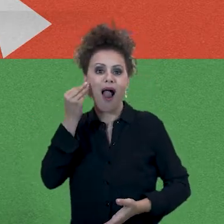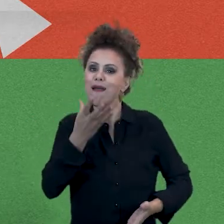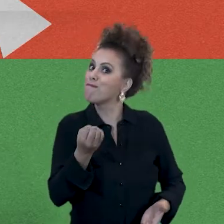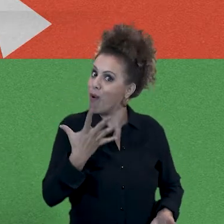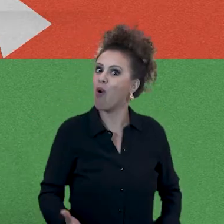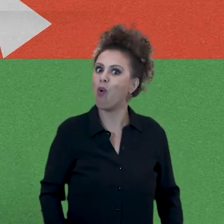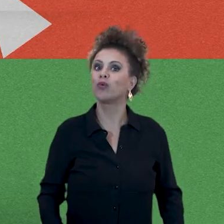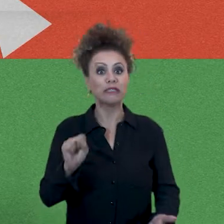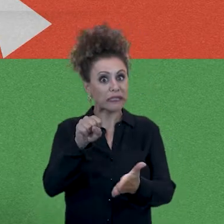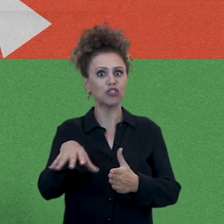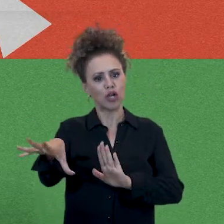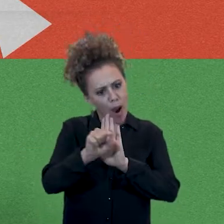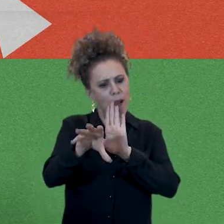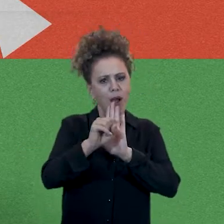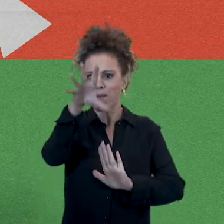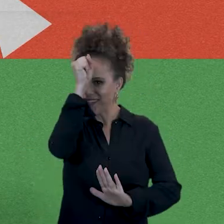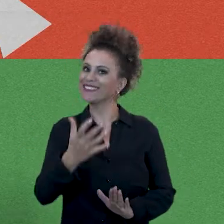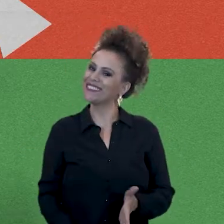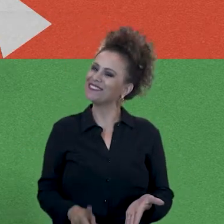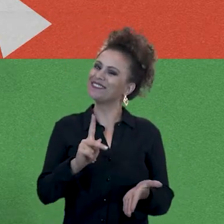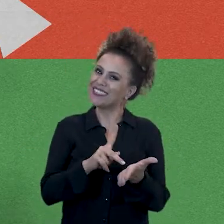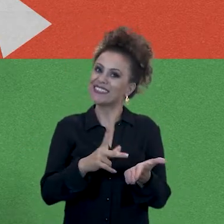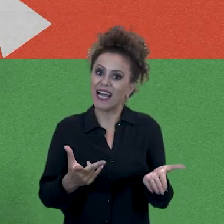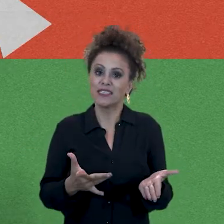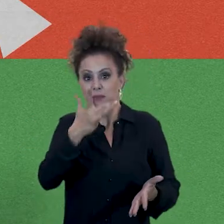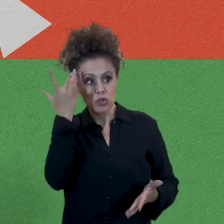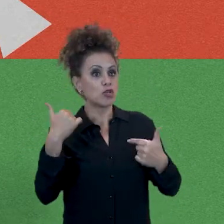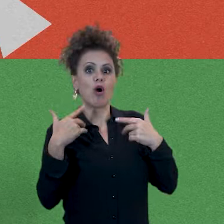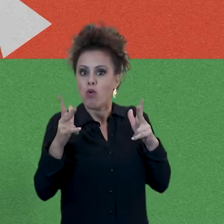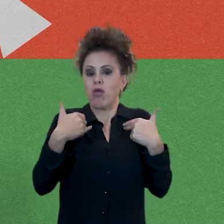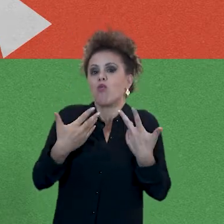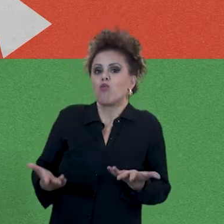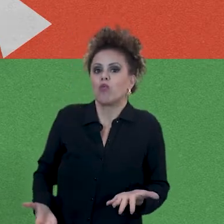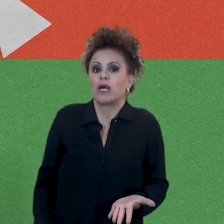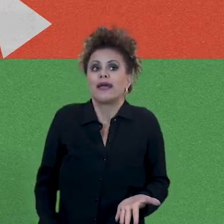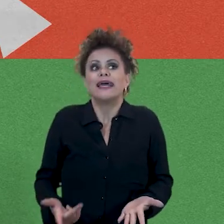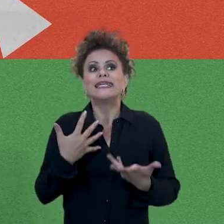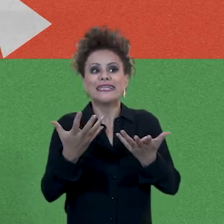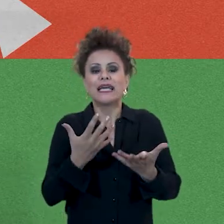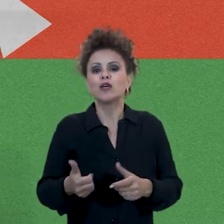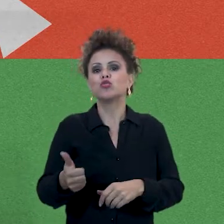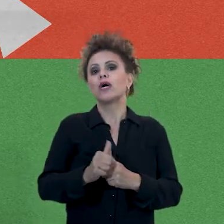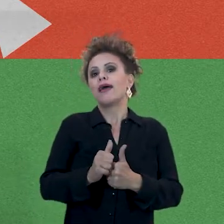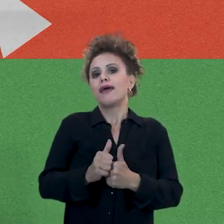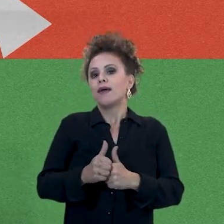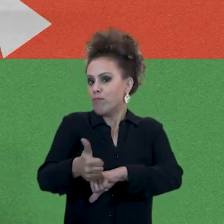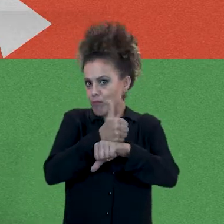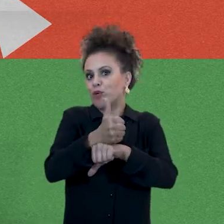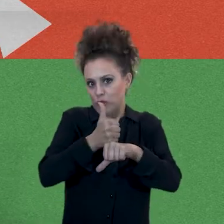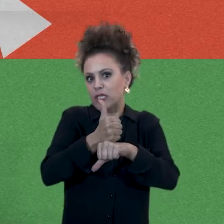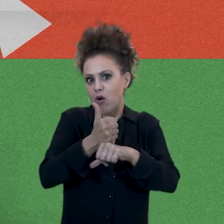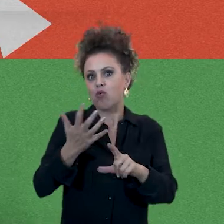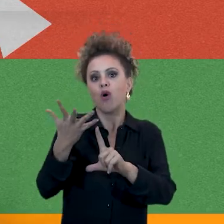assim, ela é muito enriquecedora, né? Especialmente para pessoas como eu que desejam levar a carreira artística